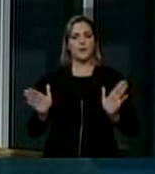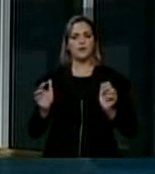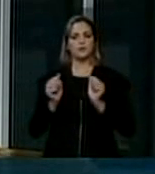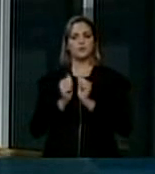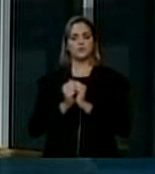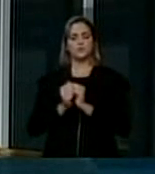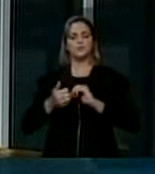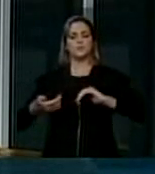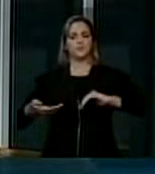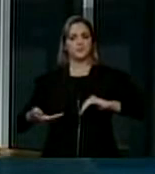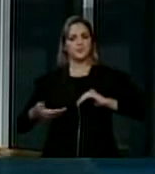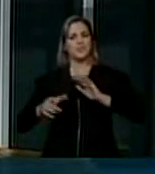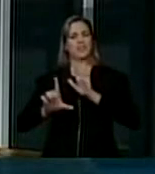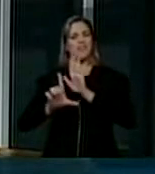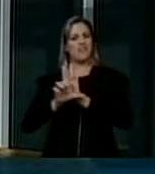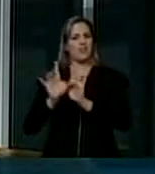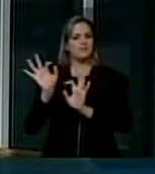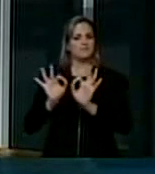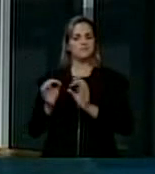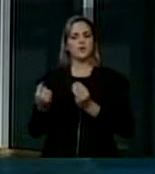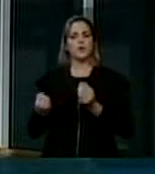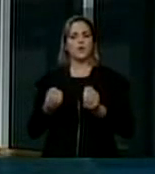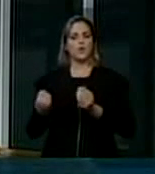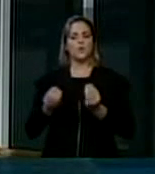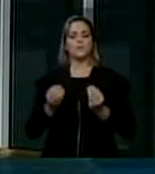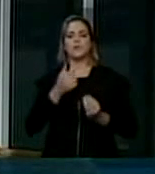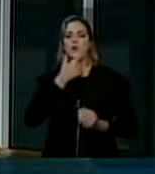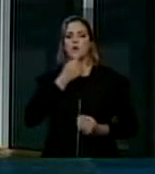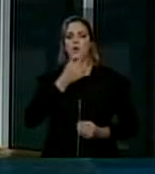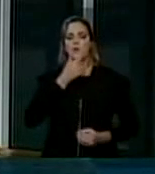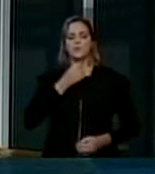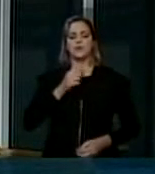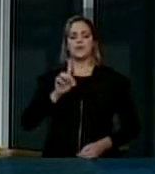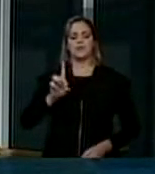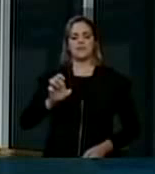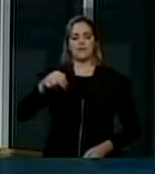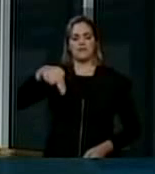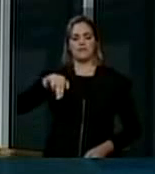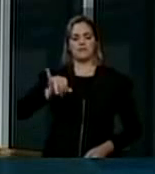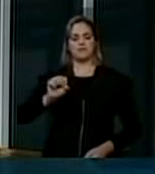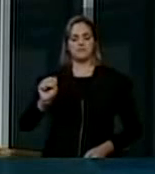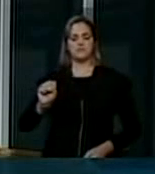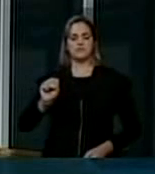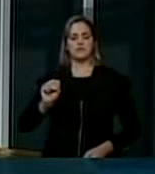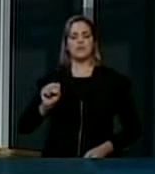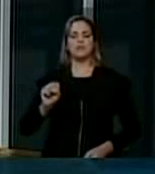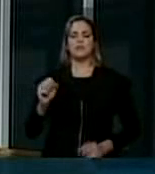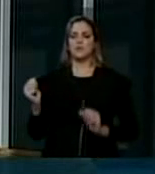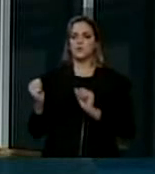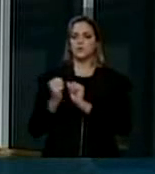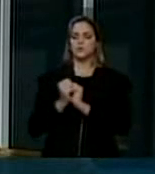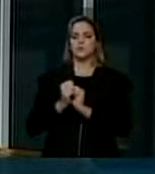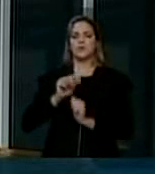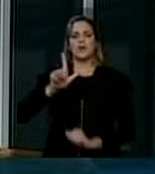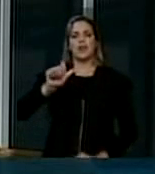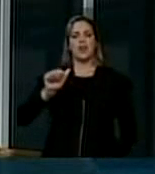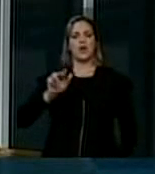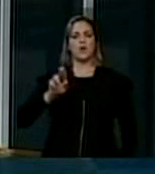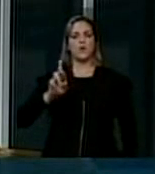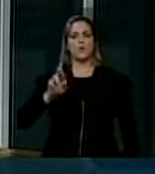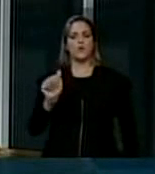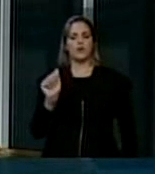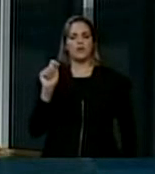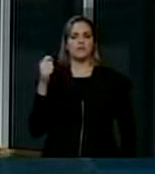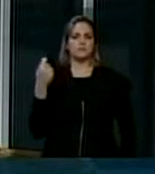juntamente com o senhor Denis Russo, da Vote na Web, representando o Brasil, Laura Alonso, de Buenos